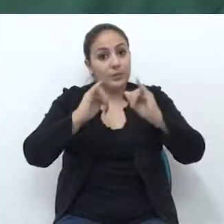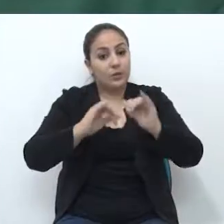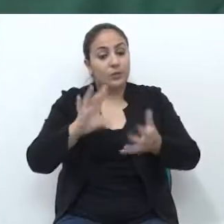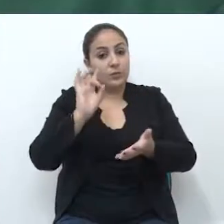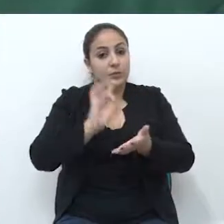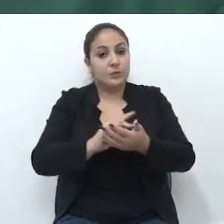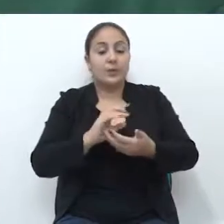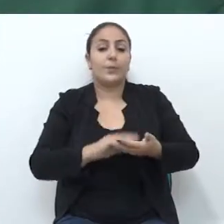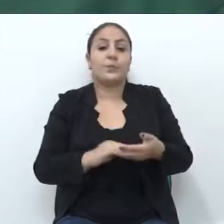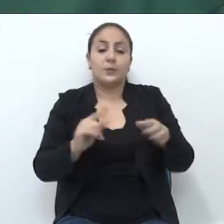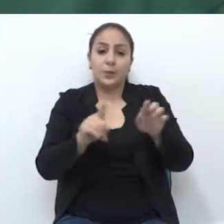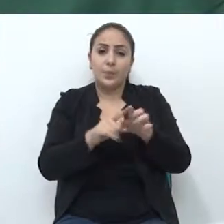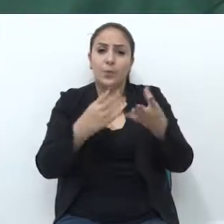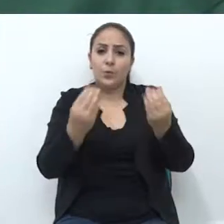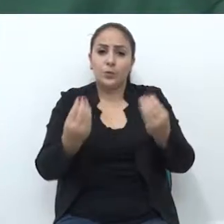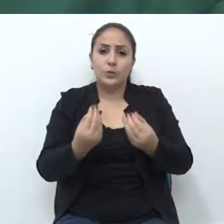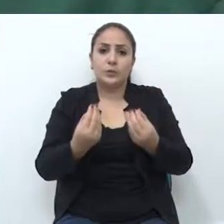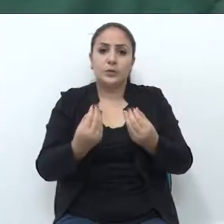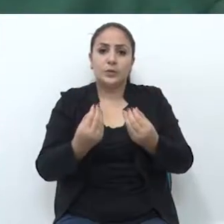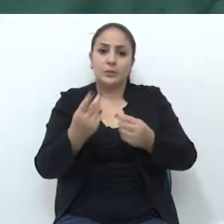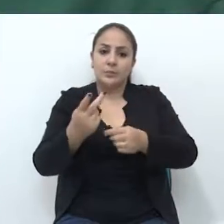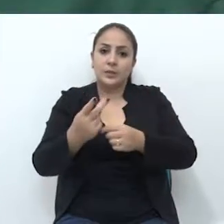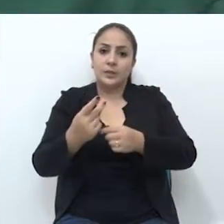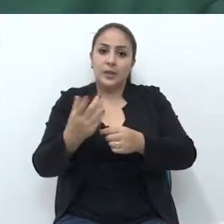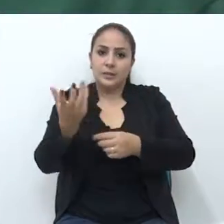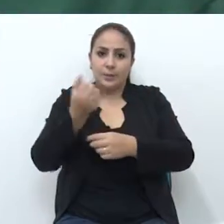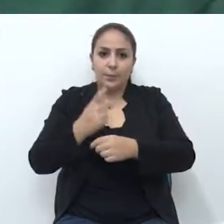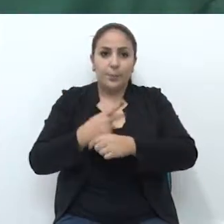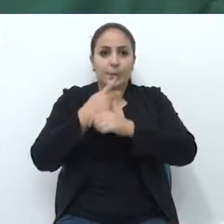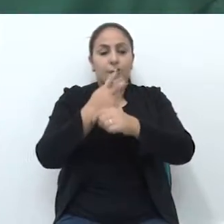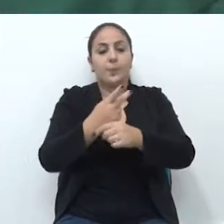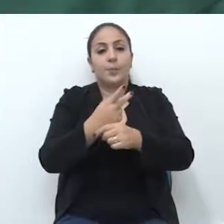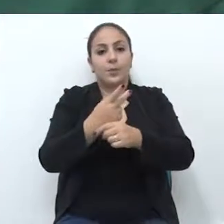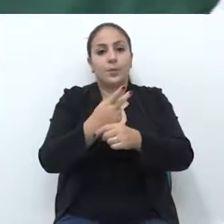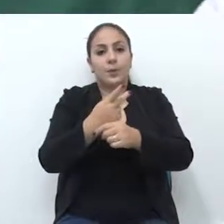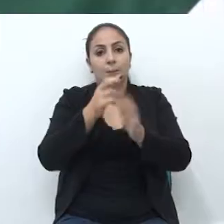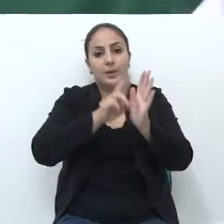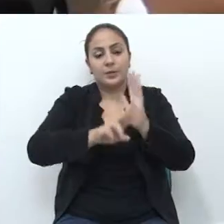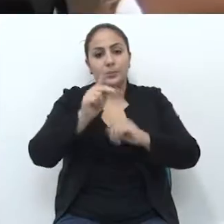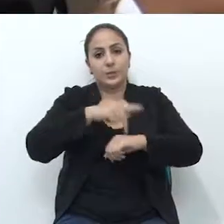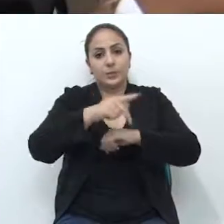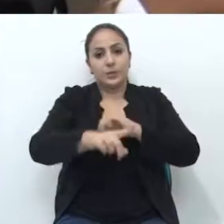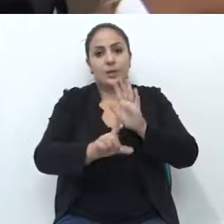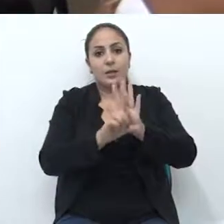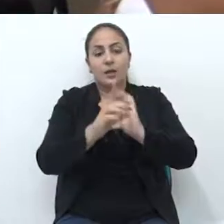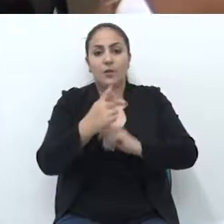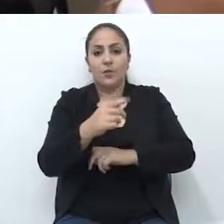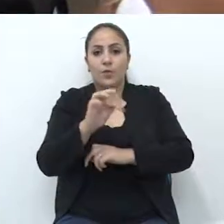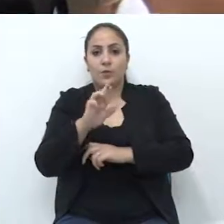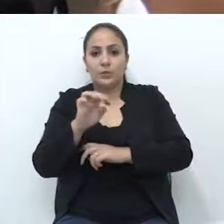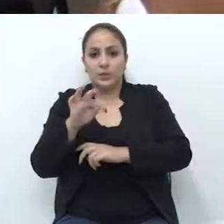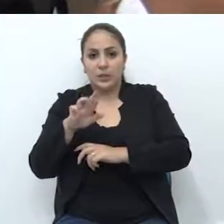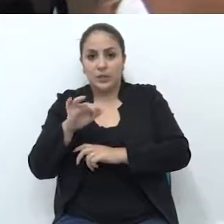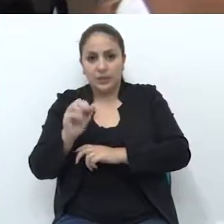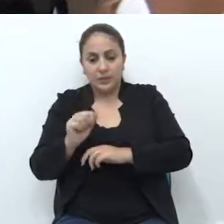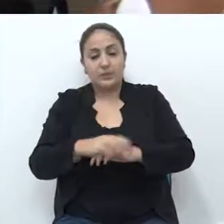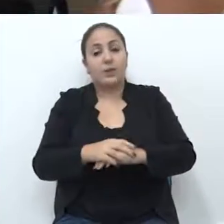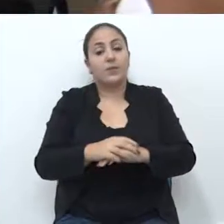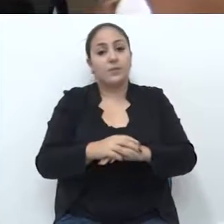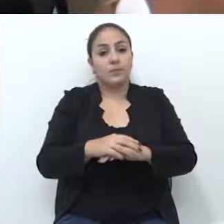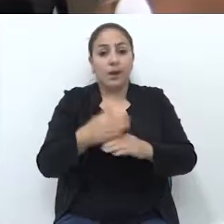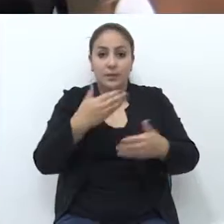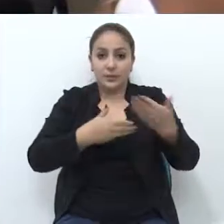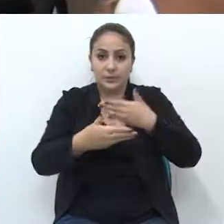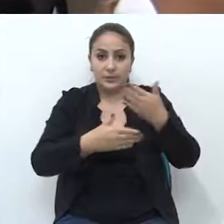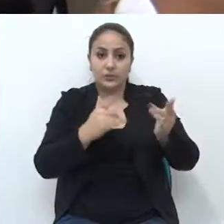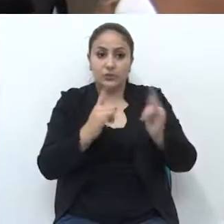Entre eles, vários campeões que levam o nome de Passo Fundo Além Fronteiras. Por isso, o programa vai atender entidades,